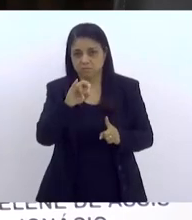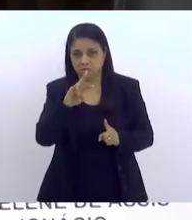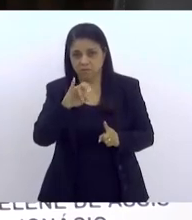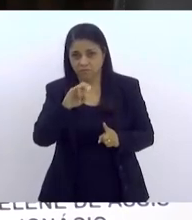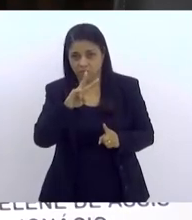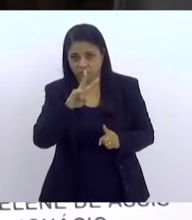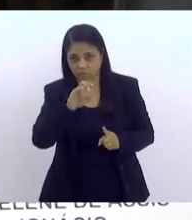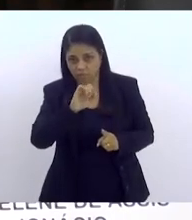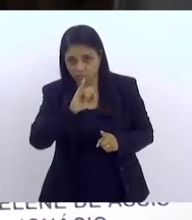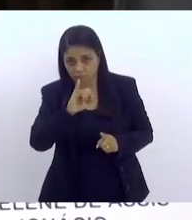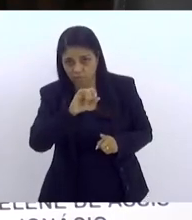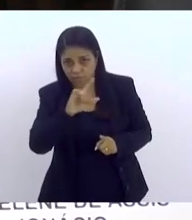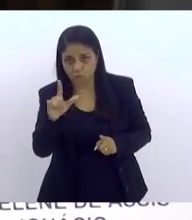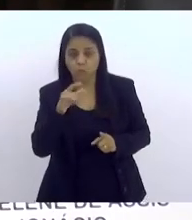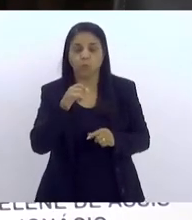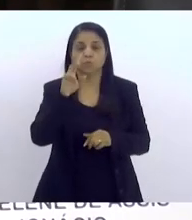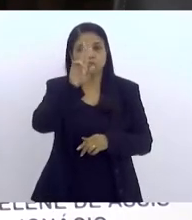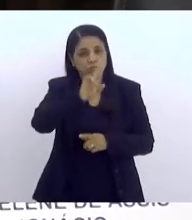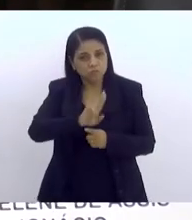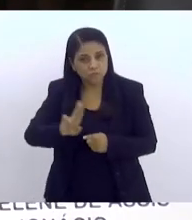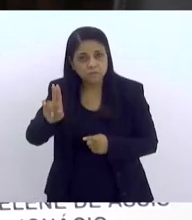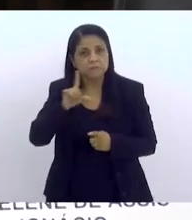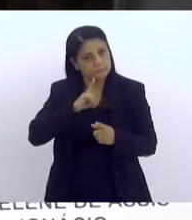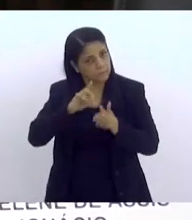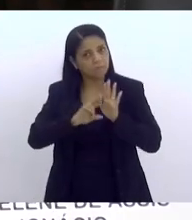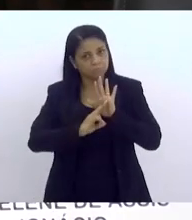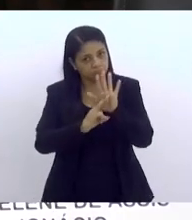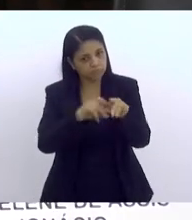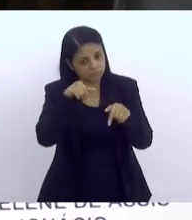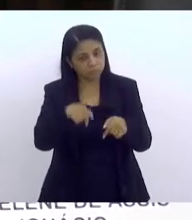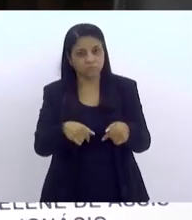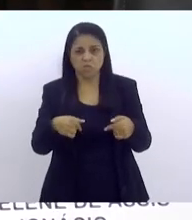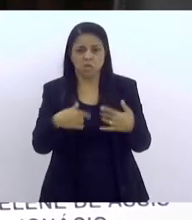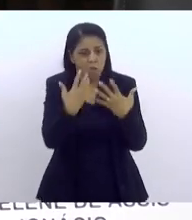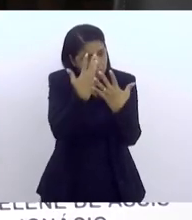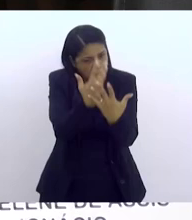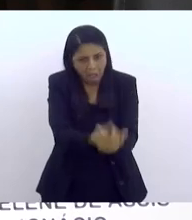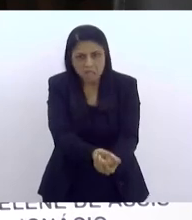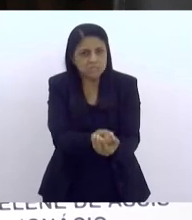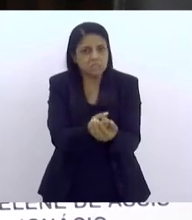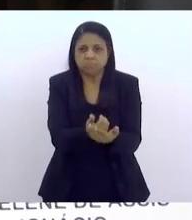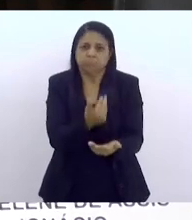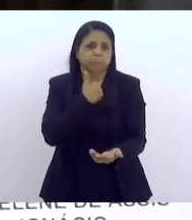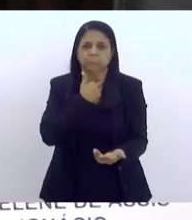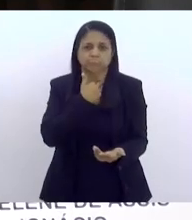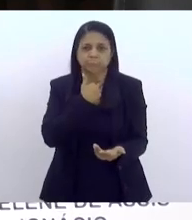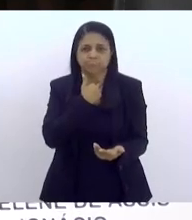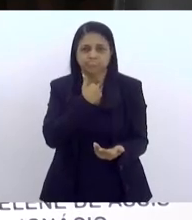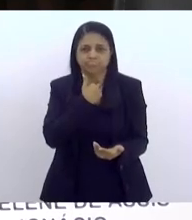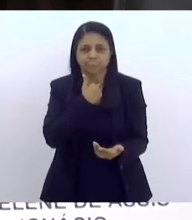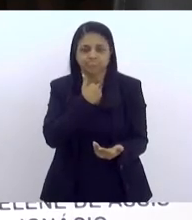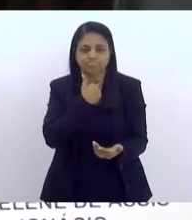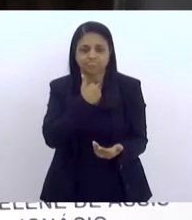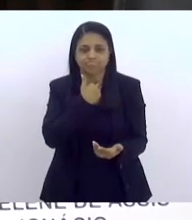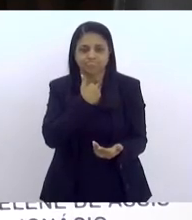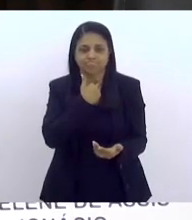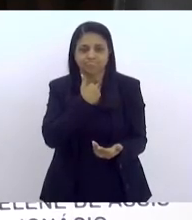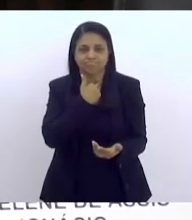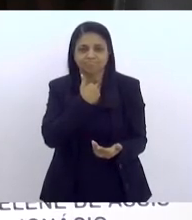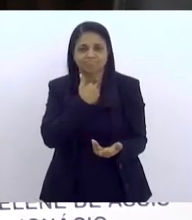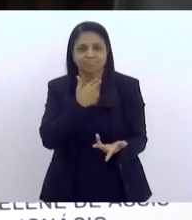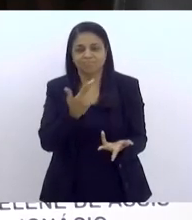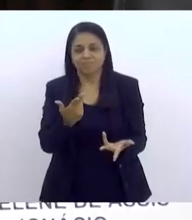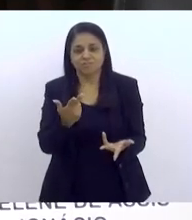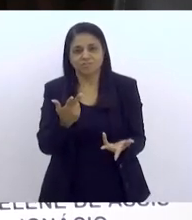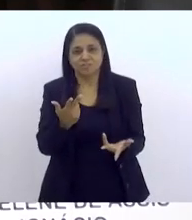universidades. eu acho que hoje nós não temos mais que aceitar apenas essa forma de intervenção